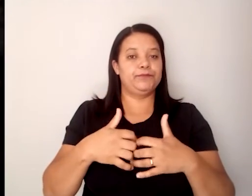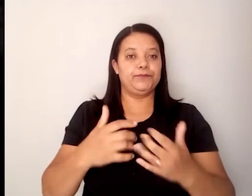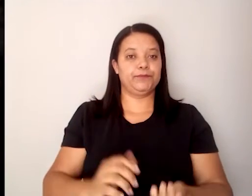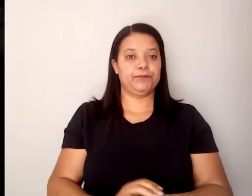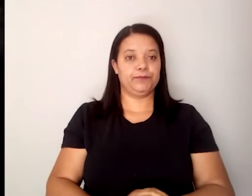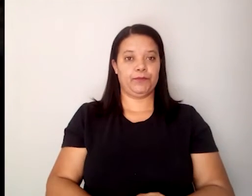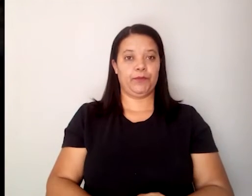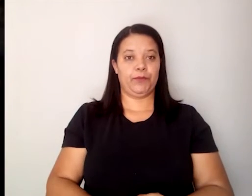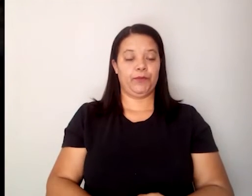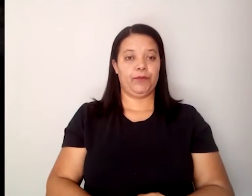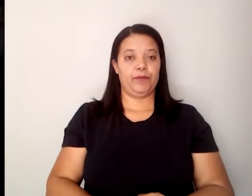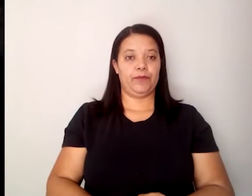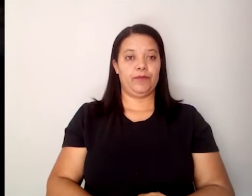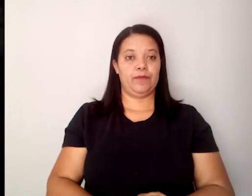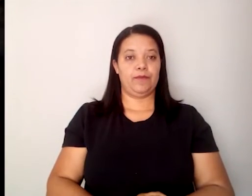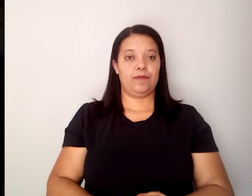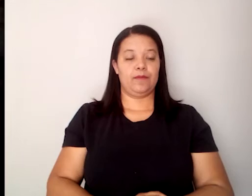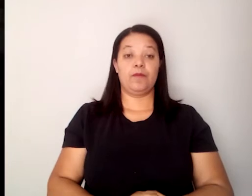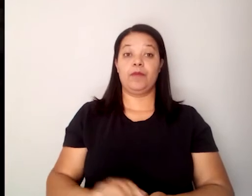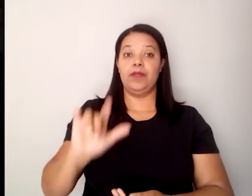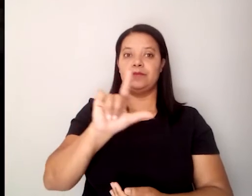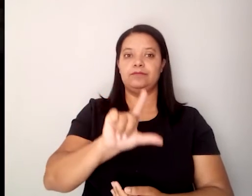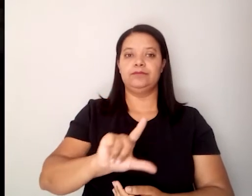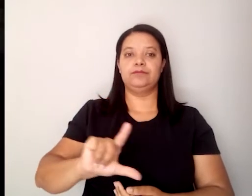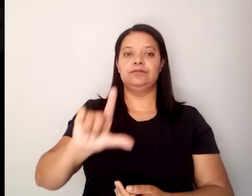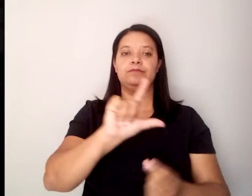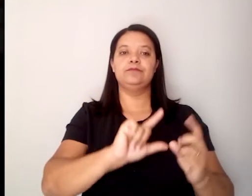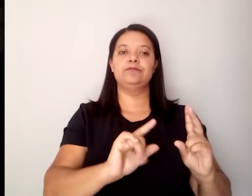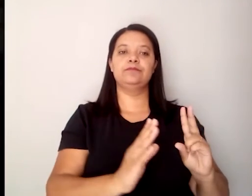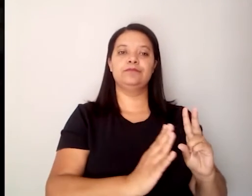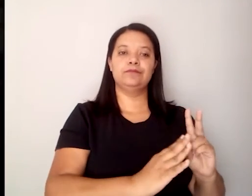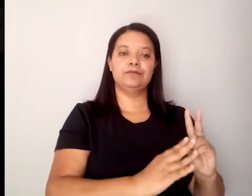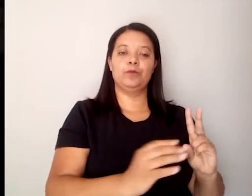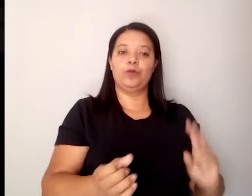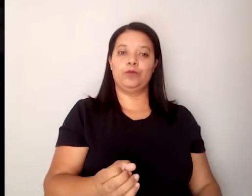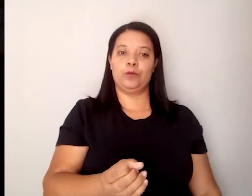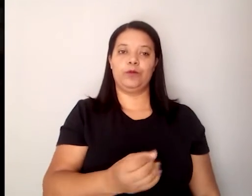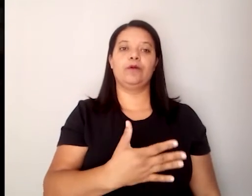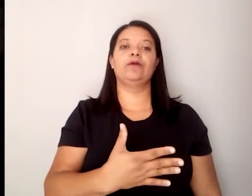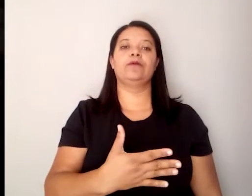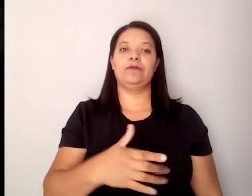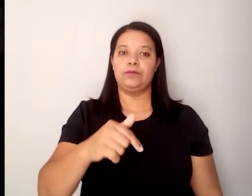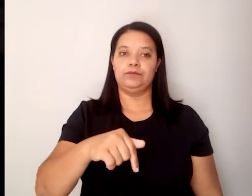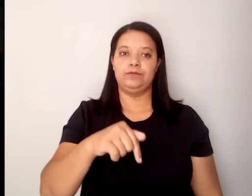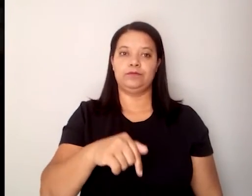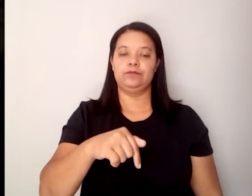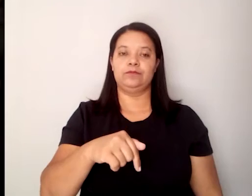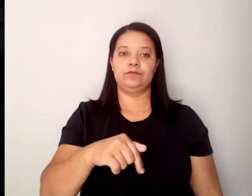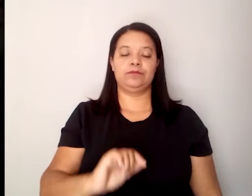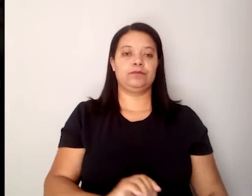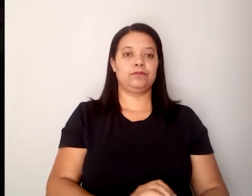nesse movimento chamado literatura indígena contemporânea como uma